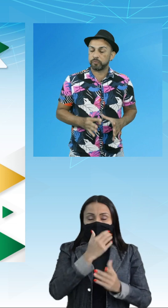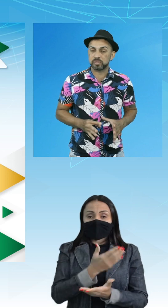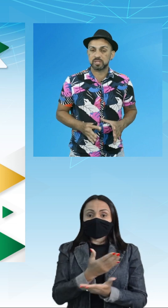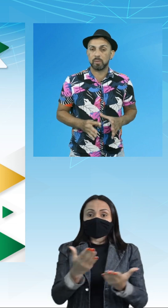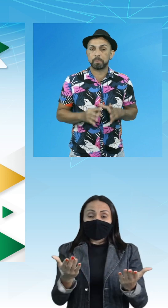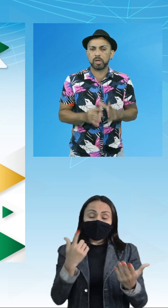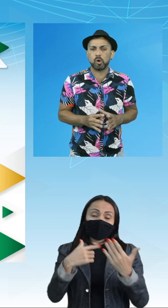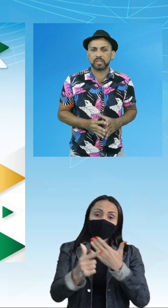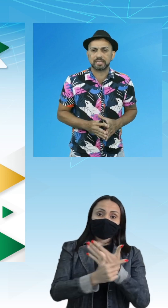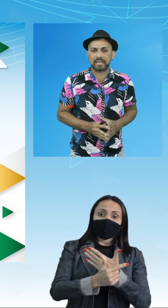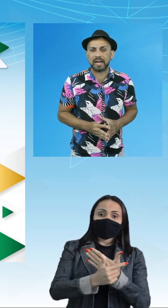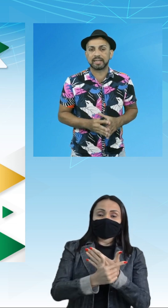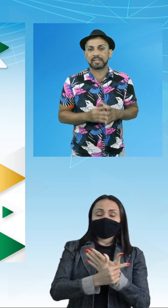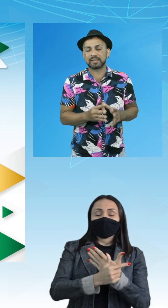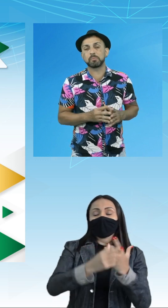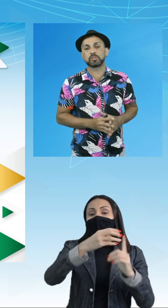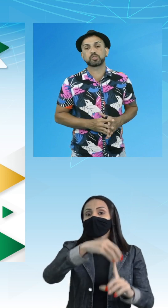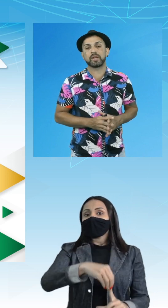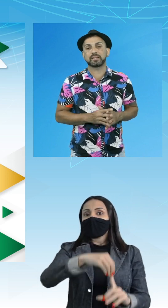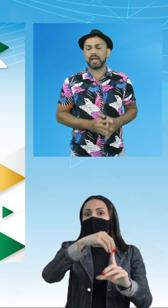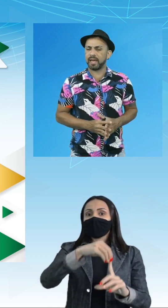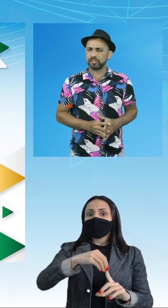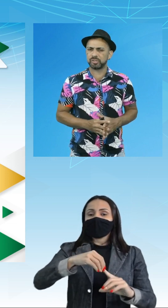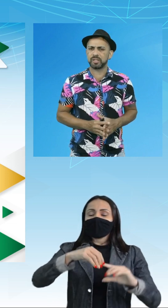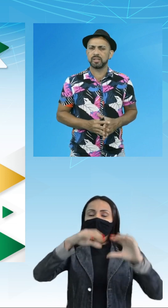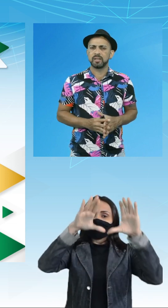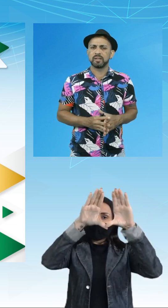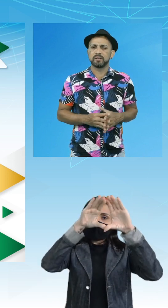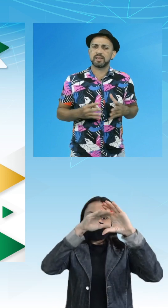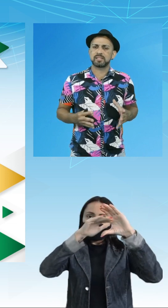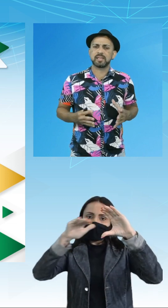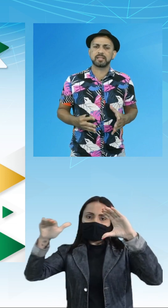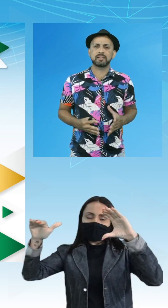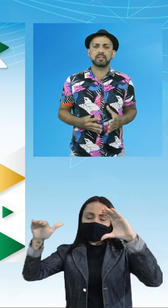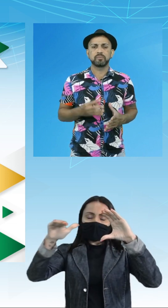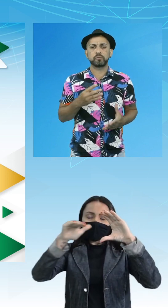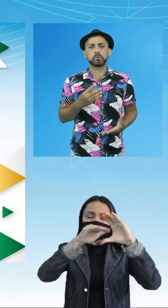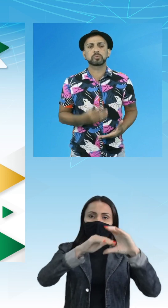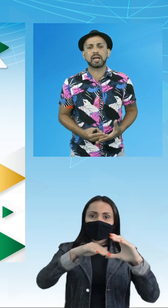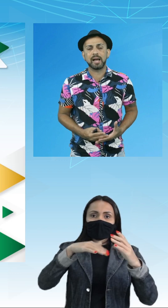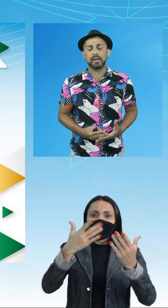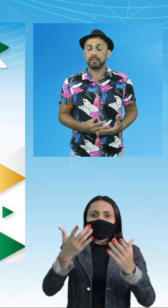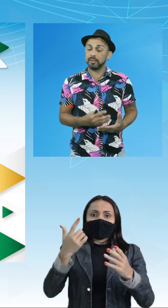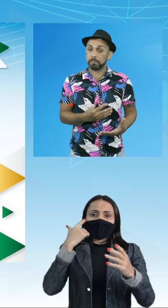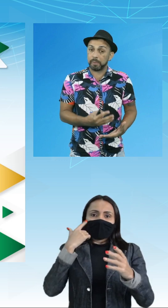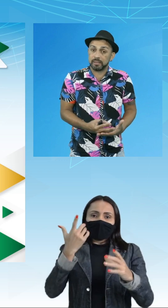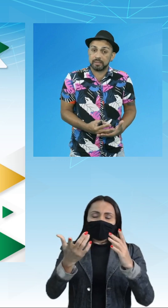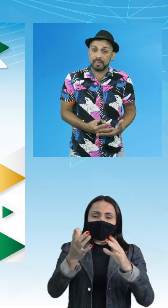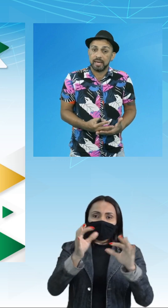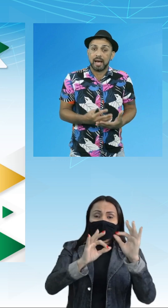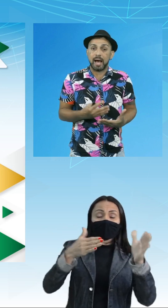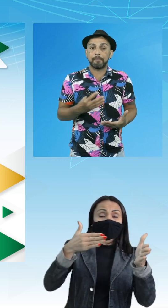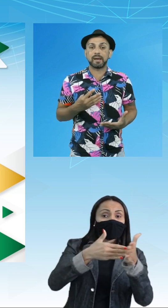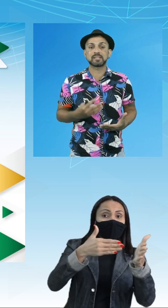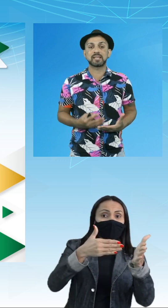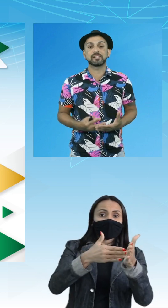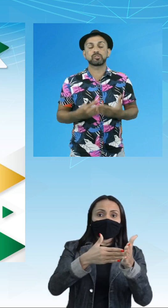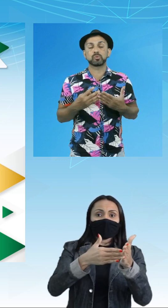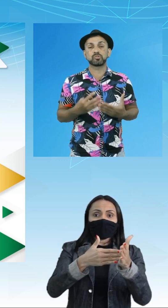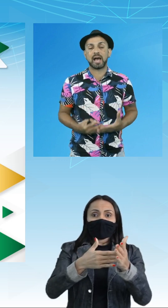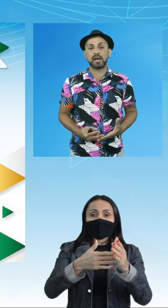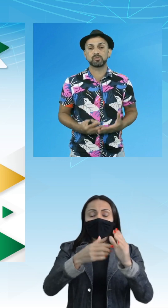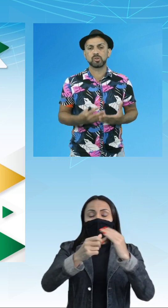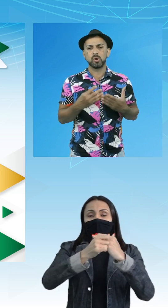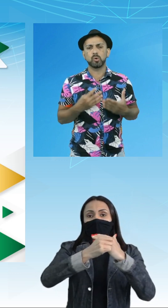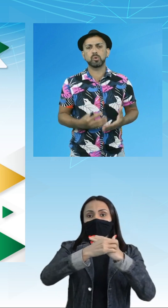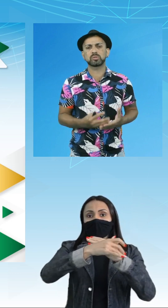sua função prioritária na atmosfera terrestre vai ser de filtrar e impedir a passagem